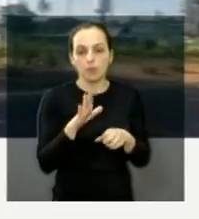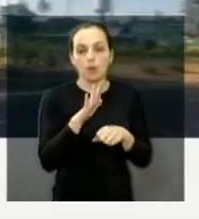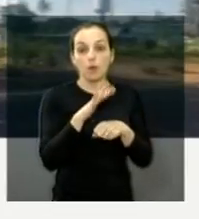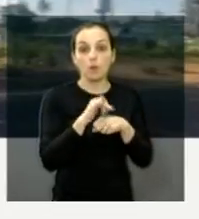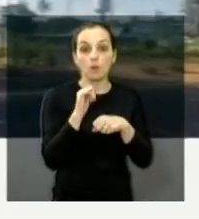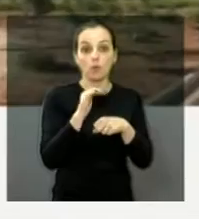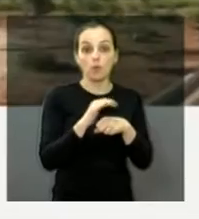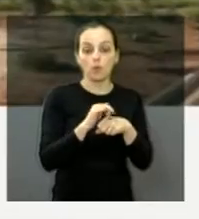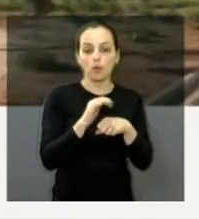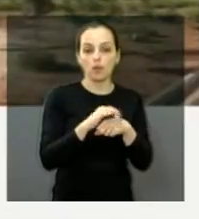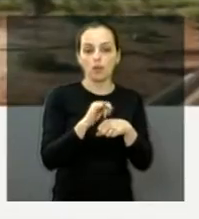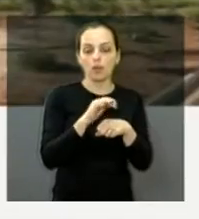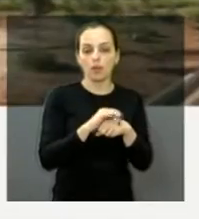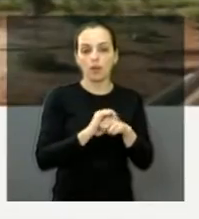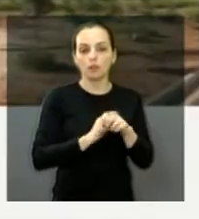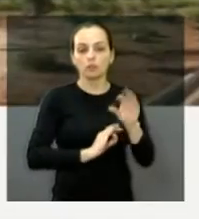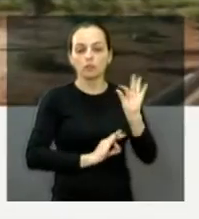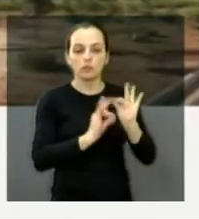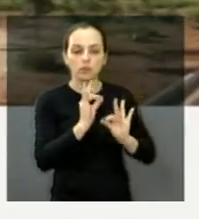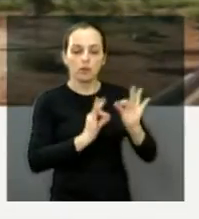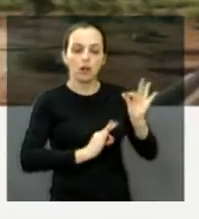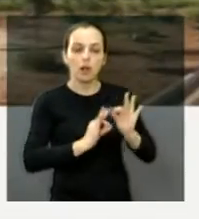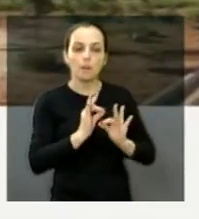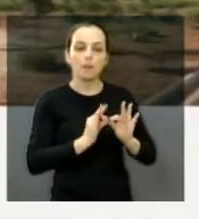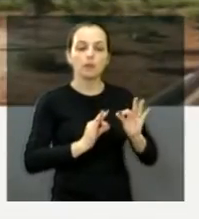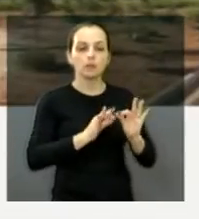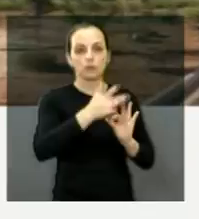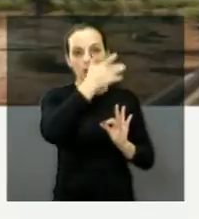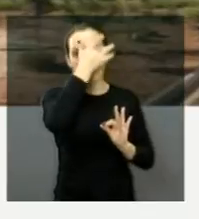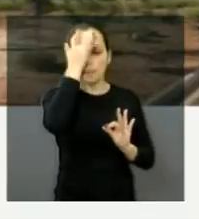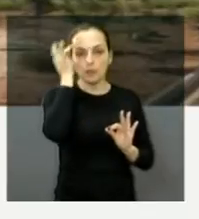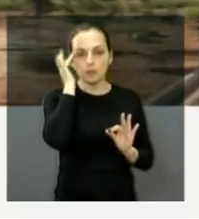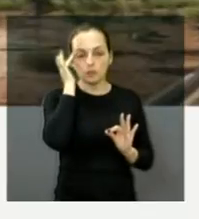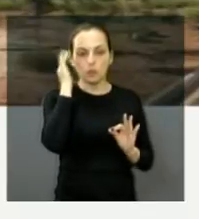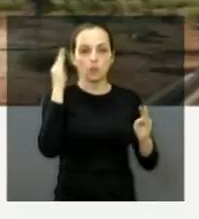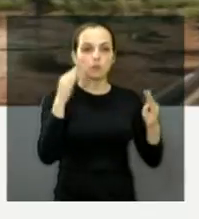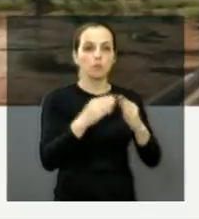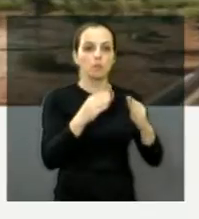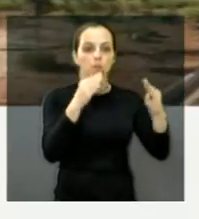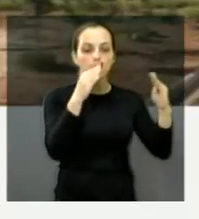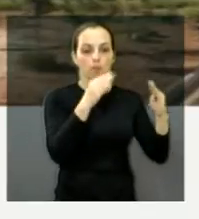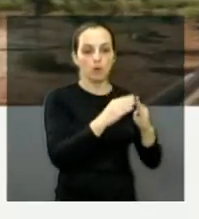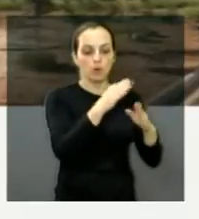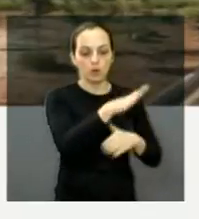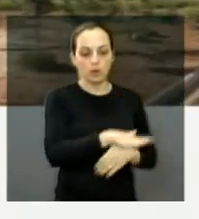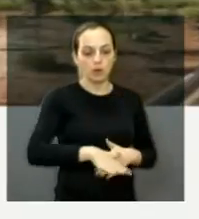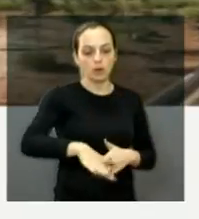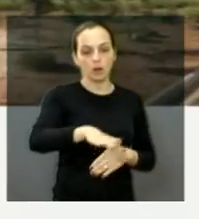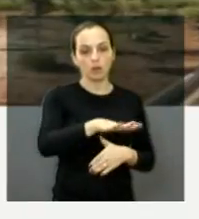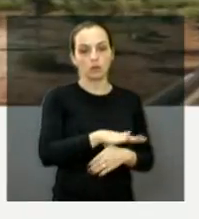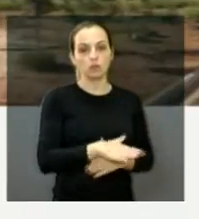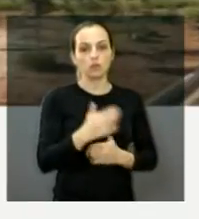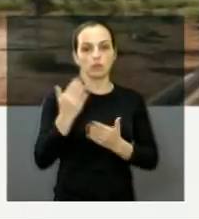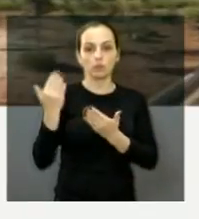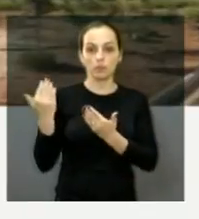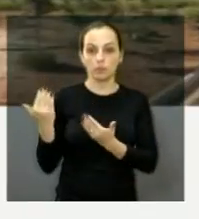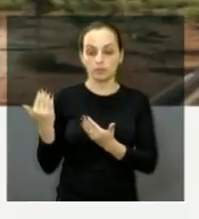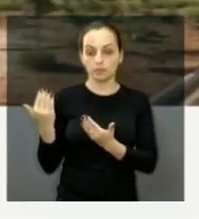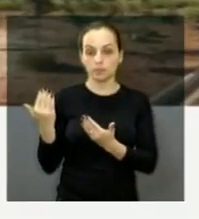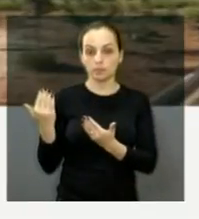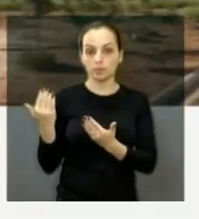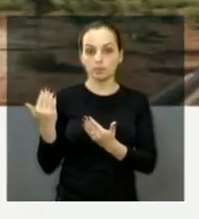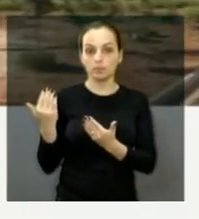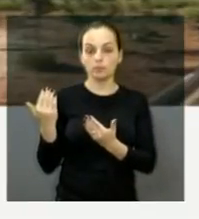os moradores dessa região, eles estão tendo com esse espaço. Os próprios moradores instalaram